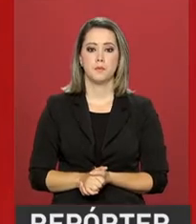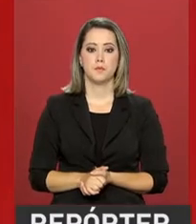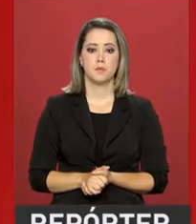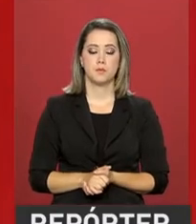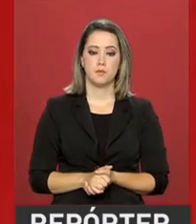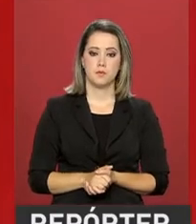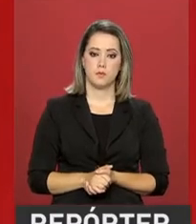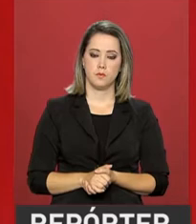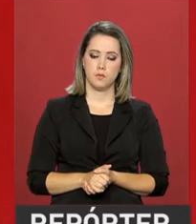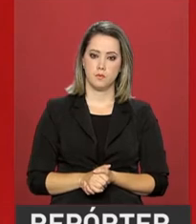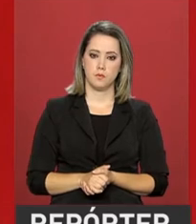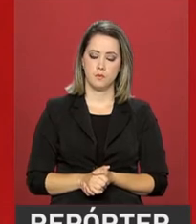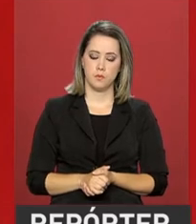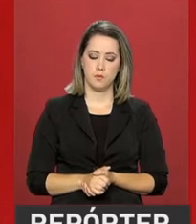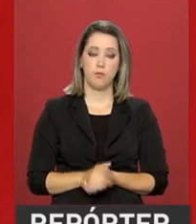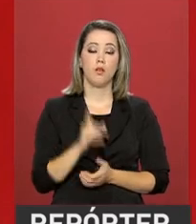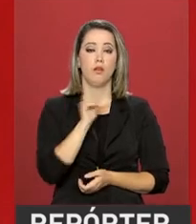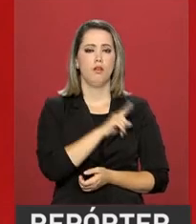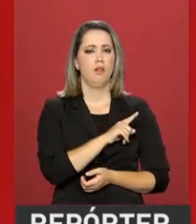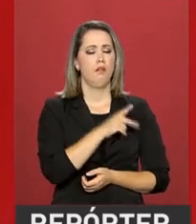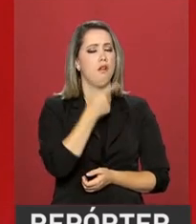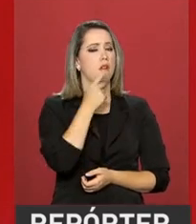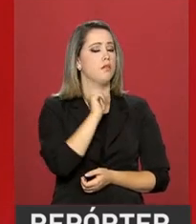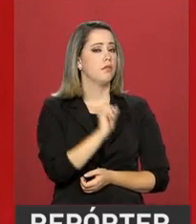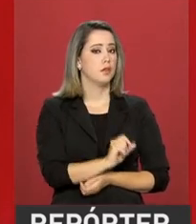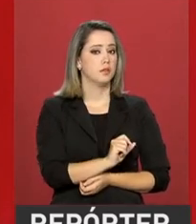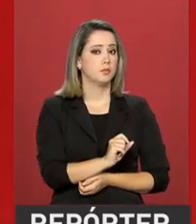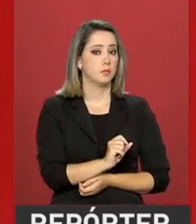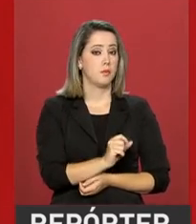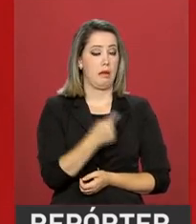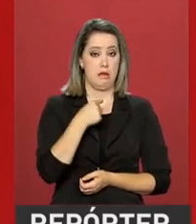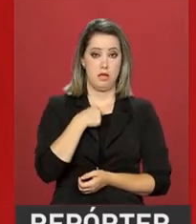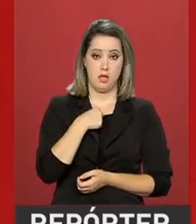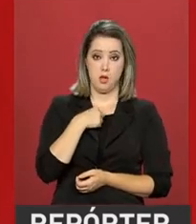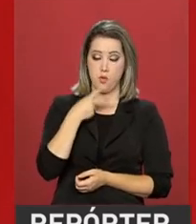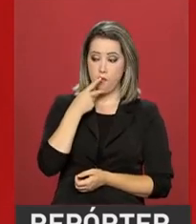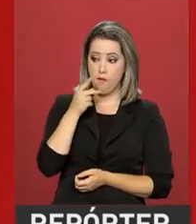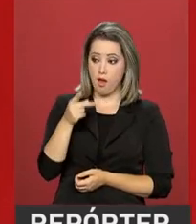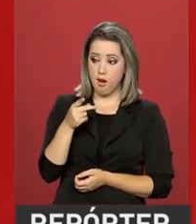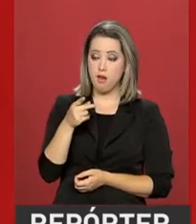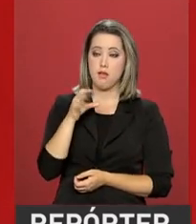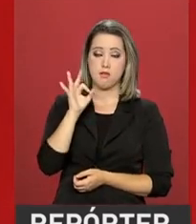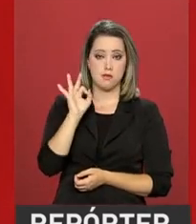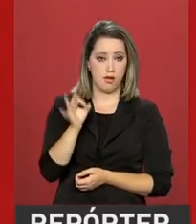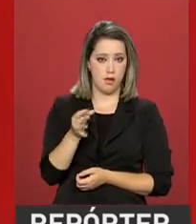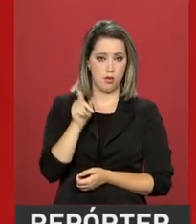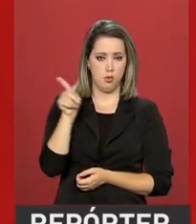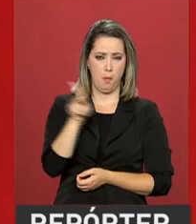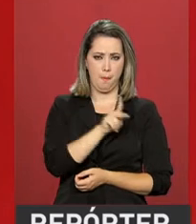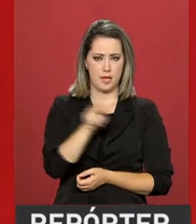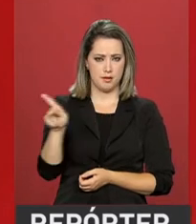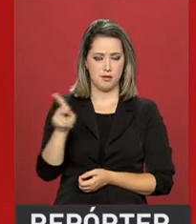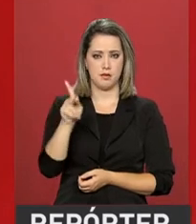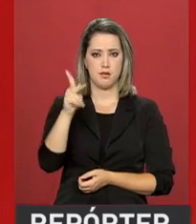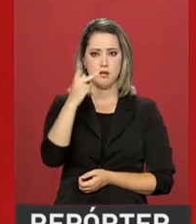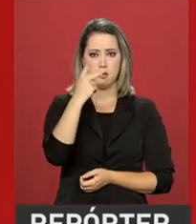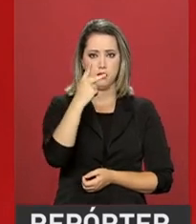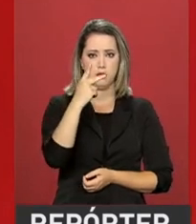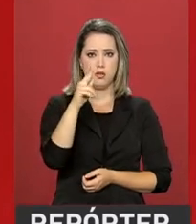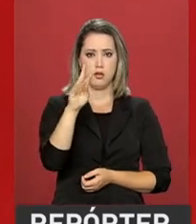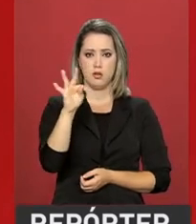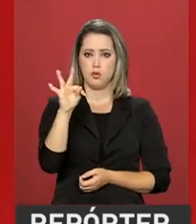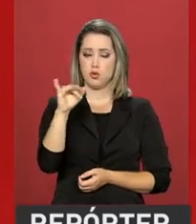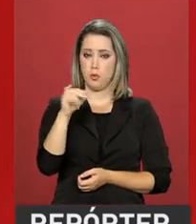Asegurei ao presidente Putin que no próximo semestre, quando o Brasil terá a presidência do Mercosul,